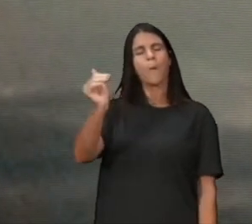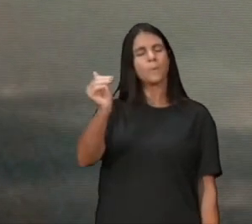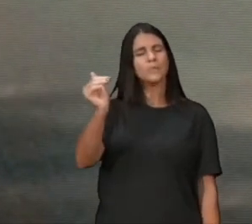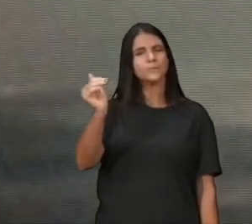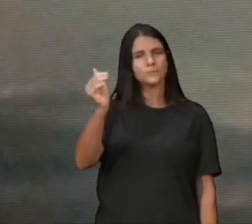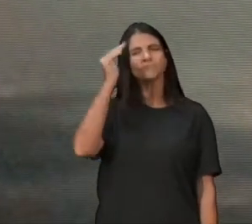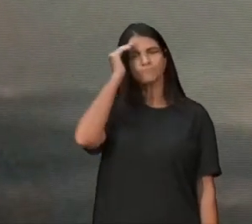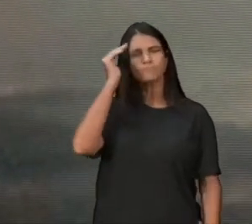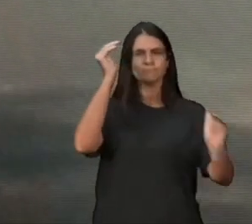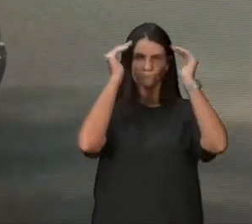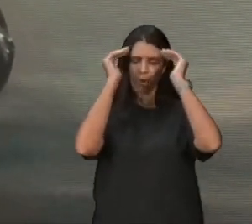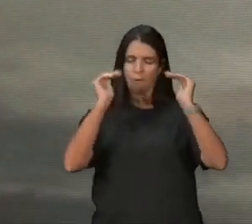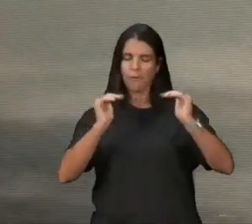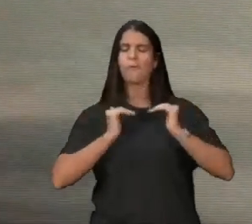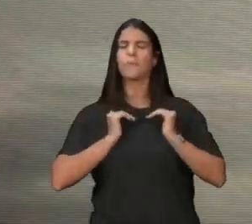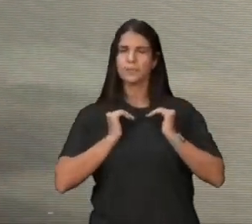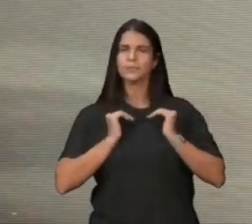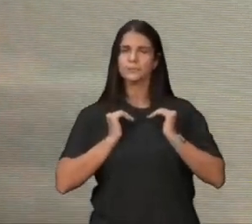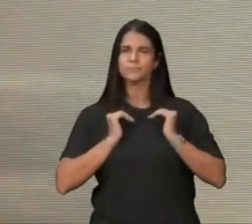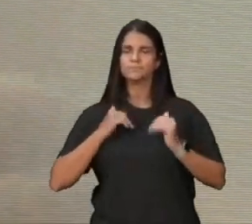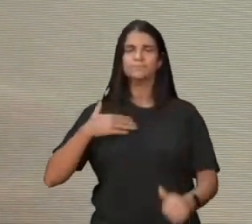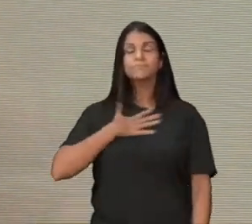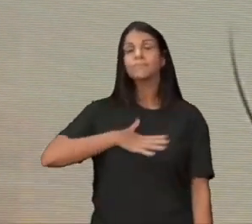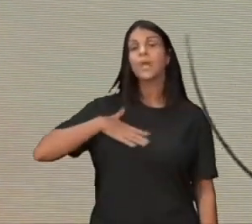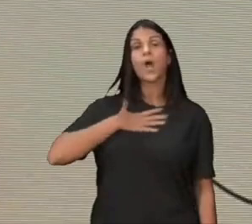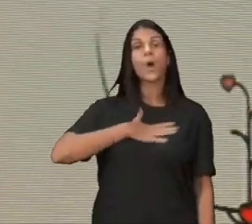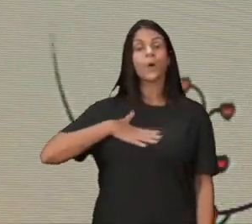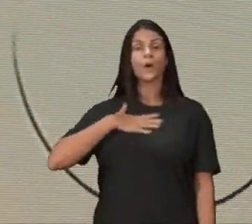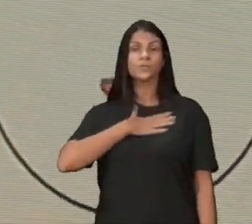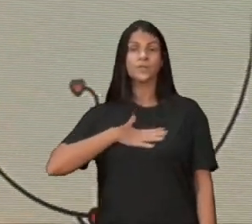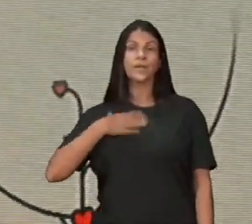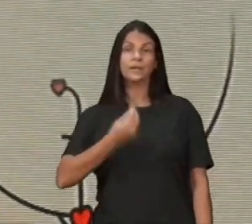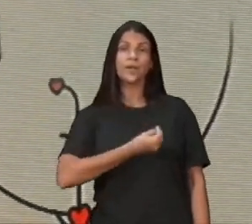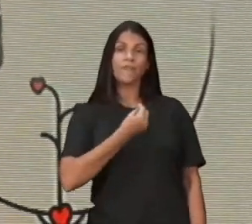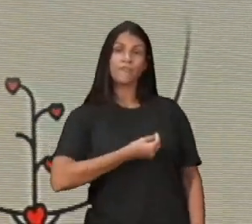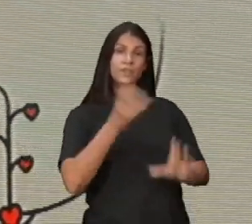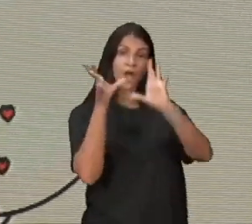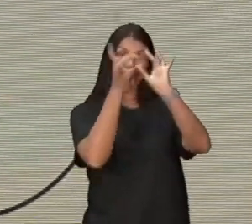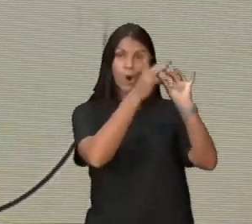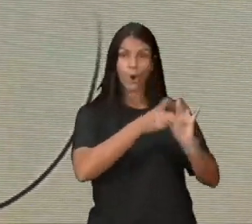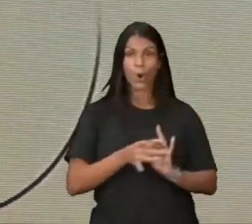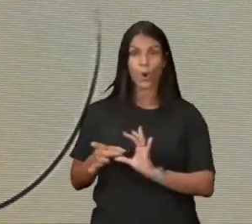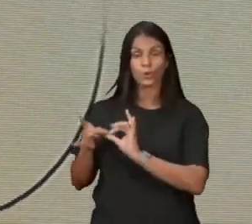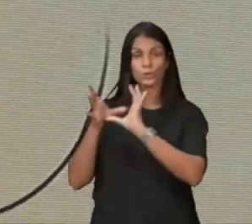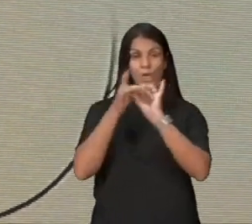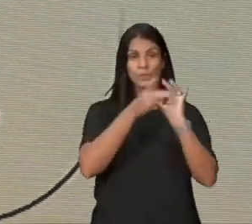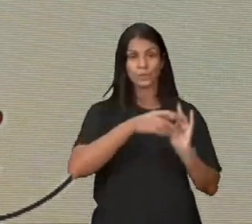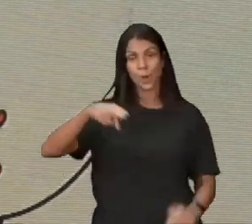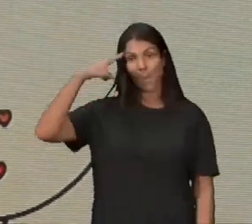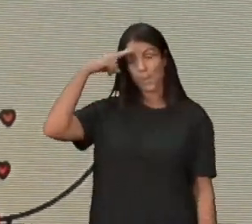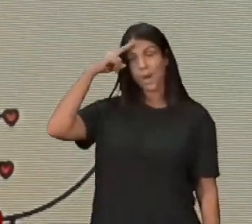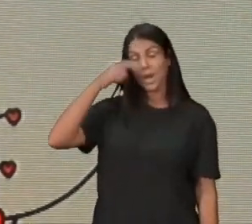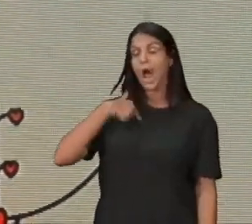eu gosto muito dos militares, eu gosto muito da vida militar, eu acho bonito demais, eu não gosto de falar mal de policial, não gosto, tem